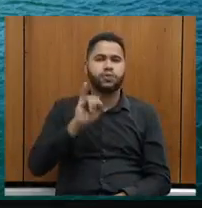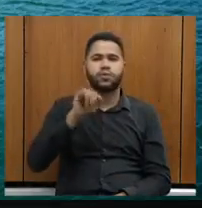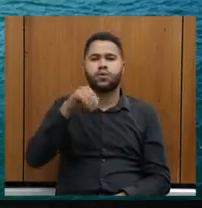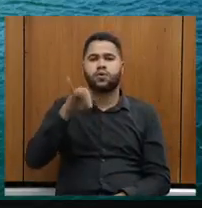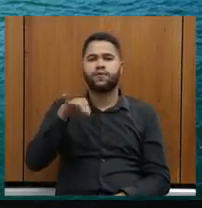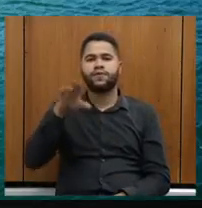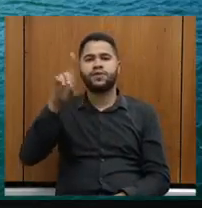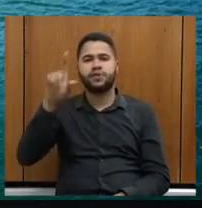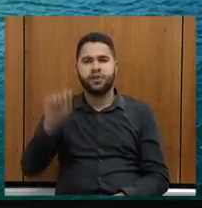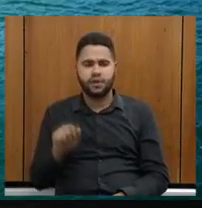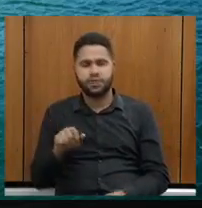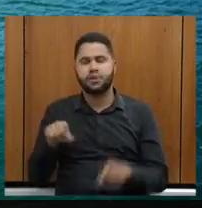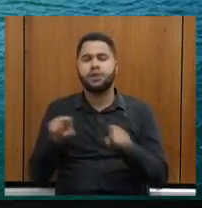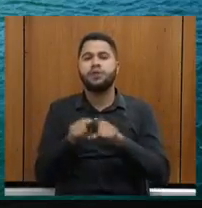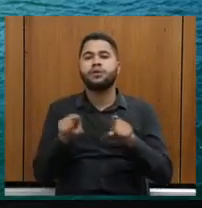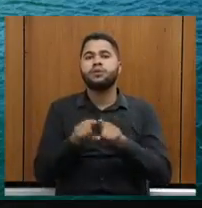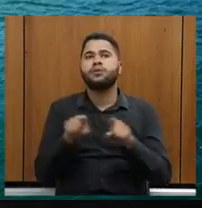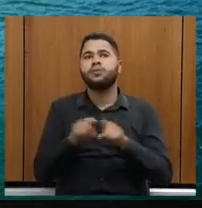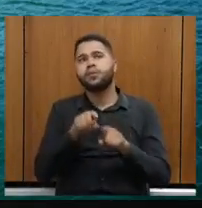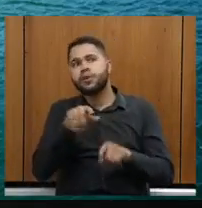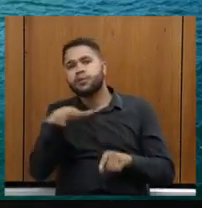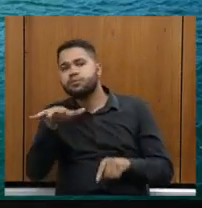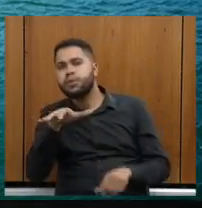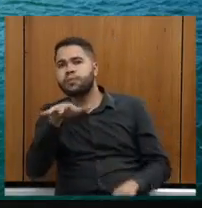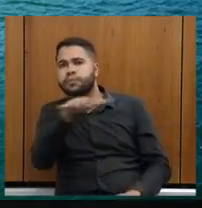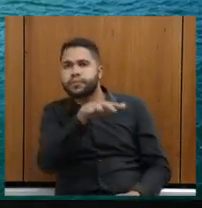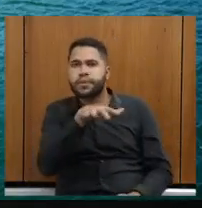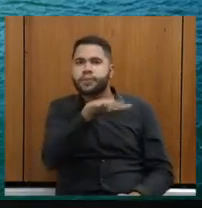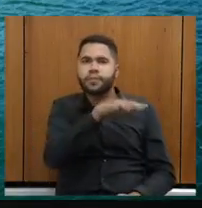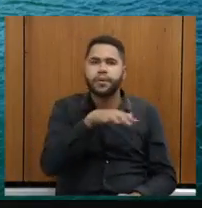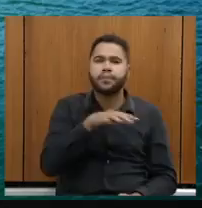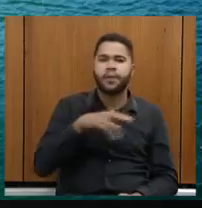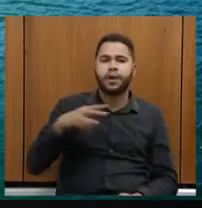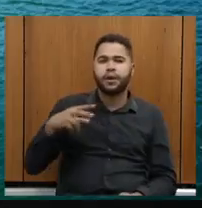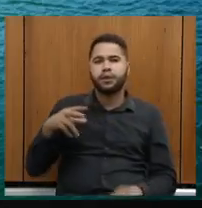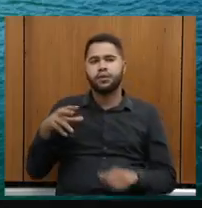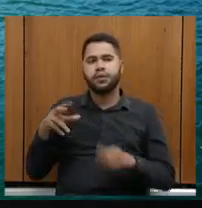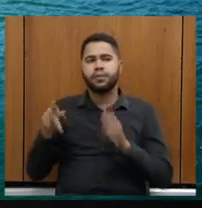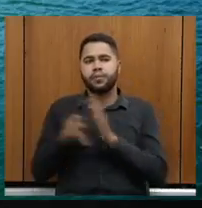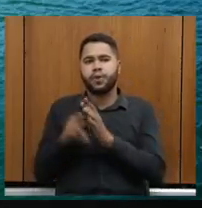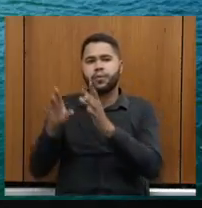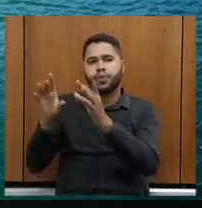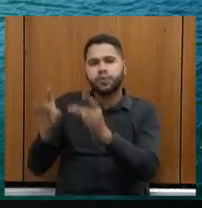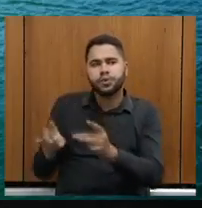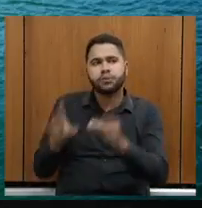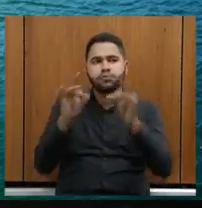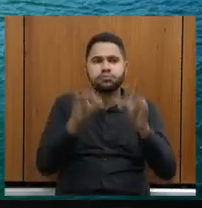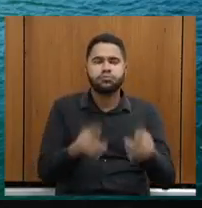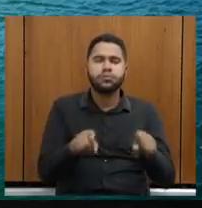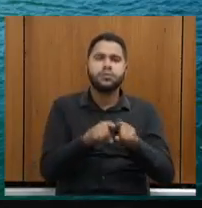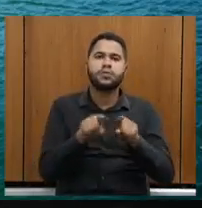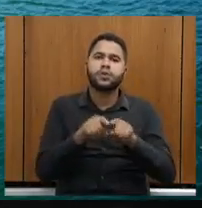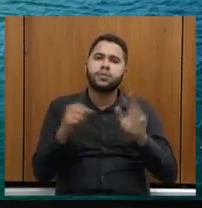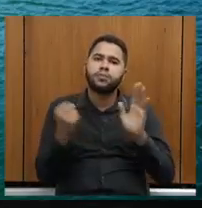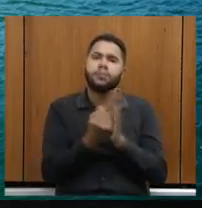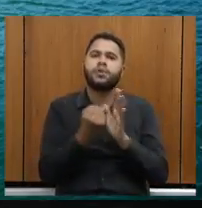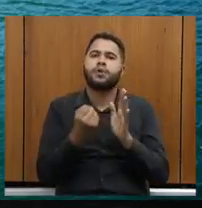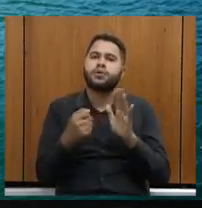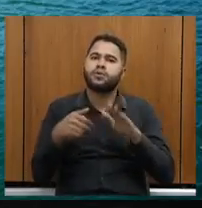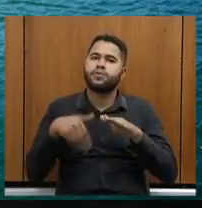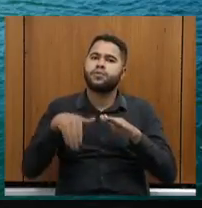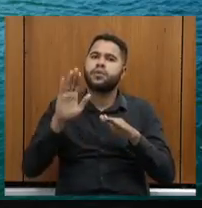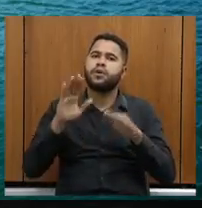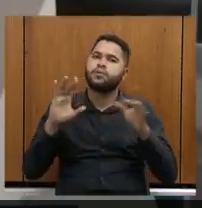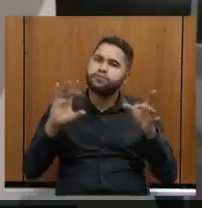regiões e as peculiaridades de cada uma. Parcerias com mídia nacional e especializada, marketing cruzado com o Rio de